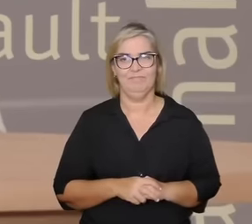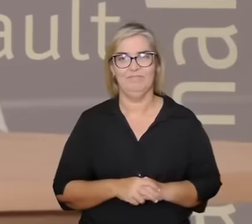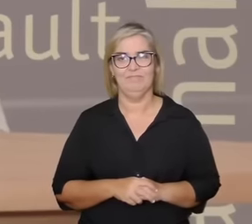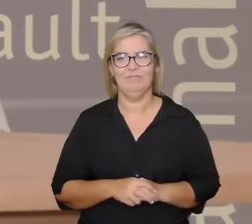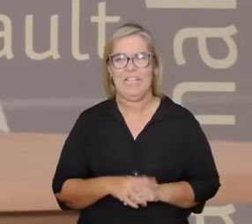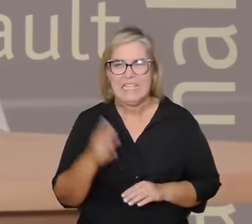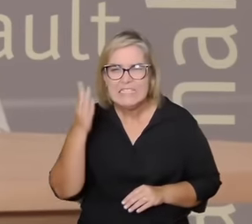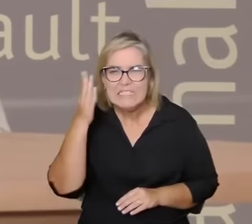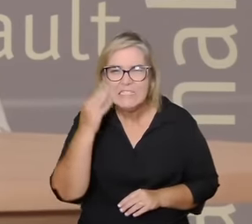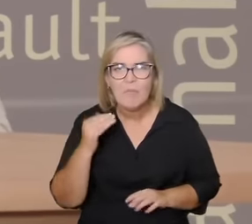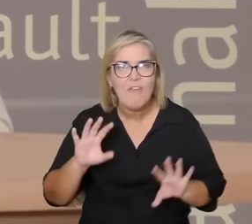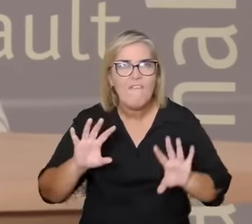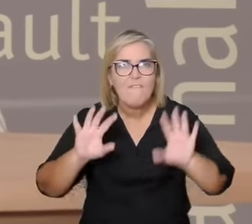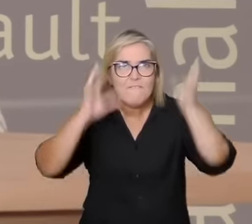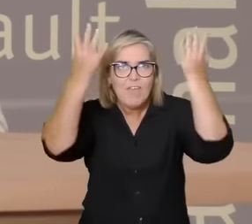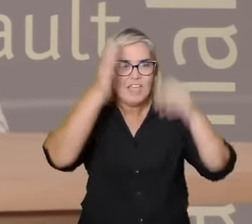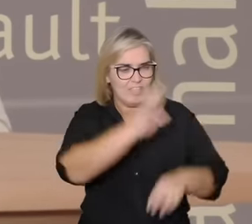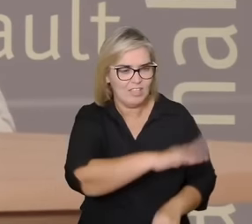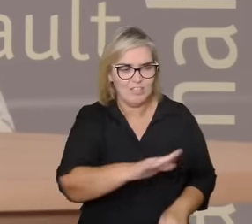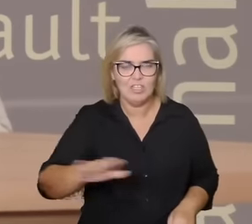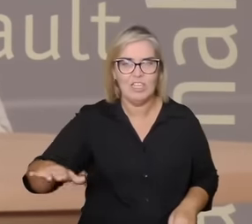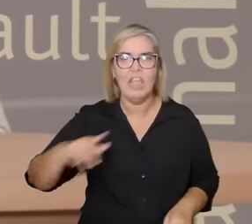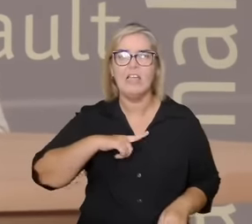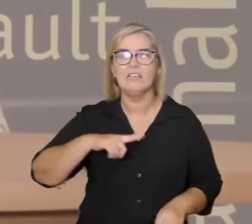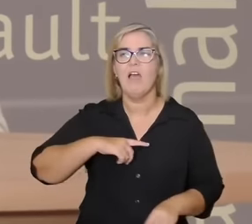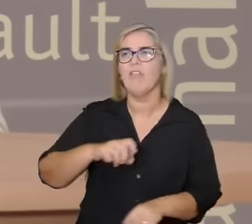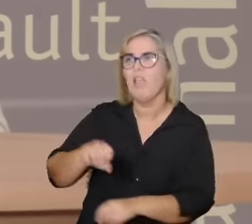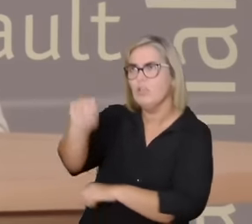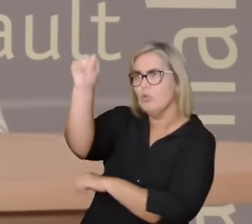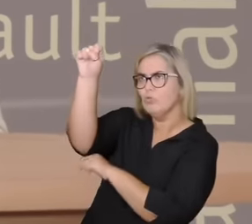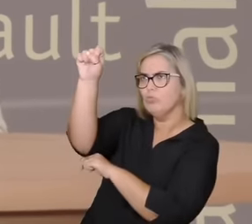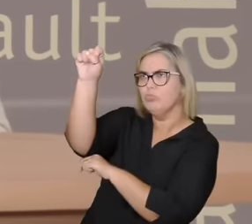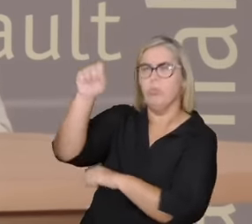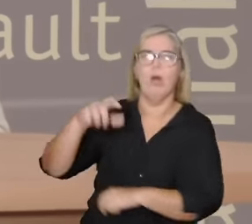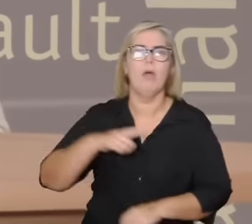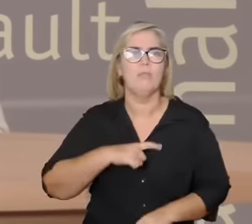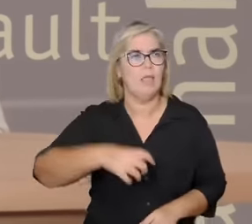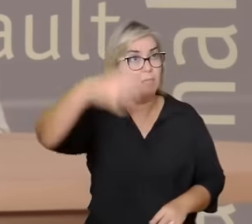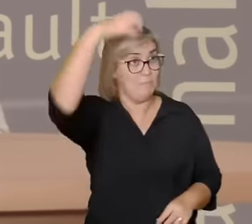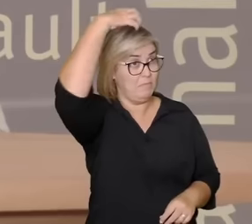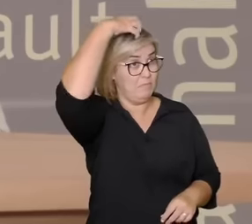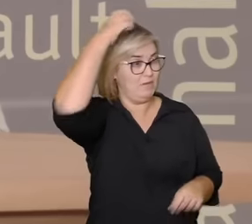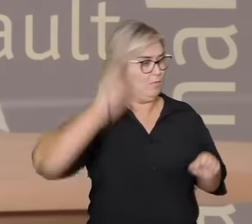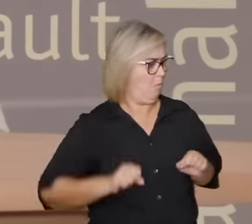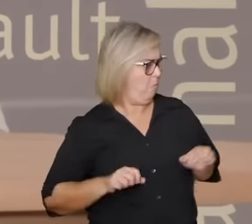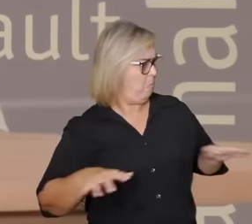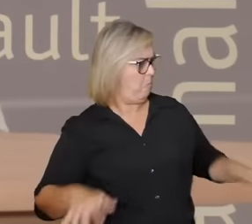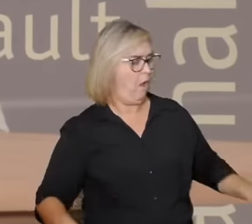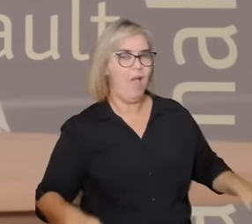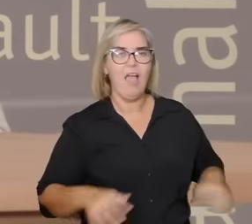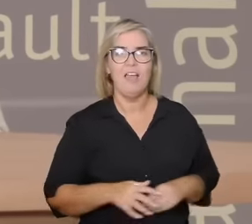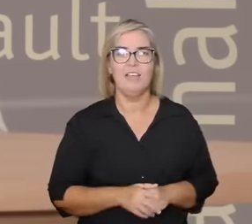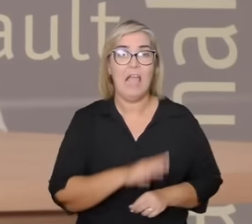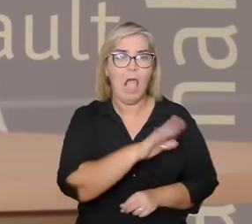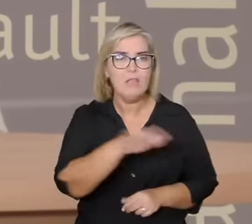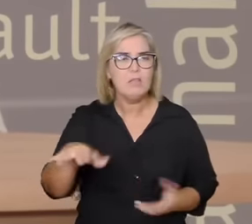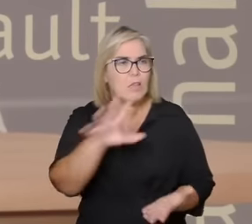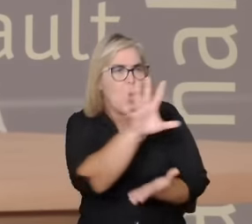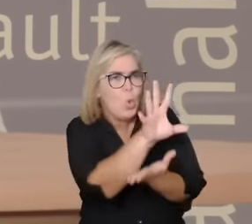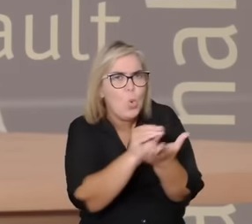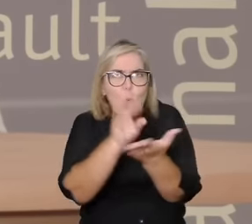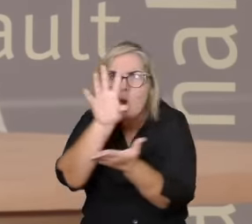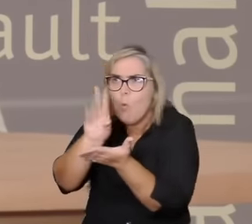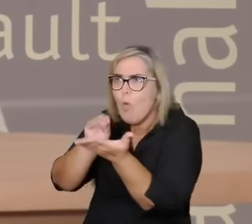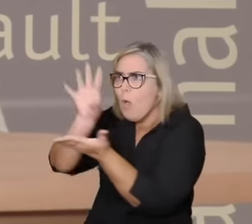criança você bota um super herói uma princesa um príncipe a criança brinca de príncipe de princesa de